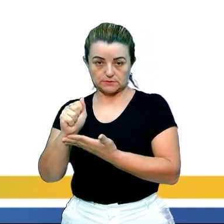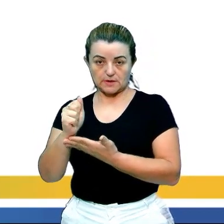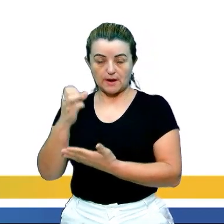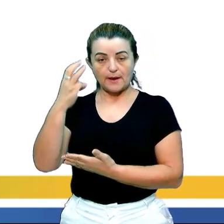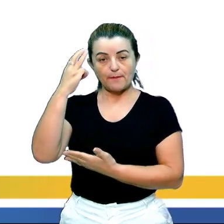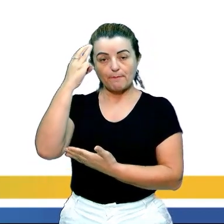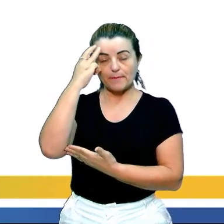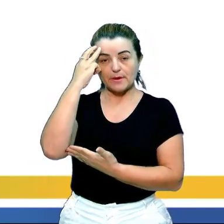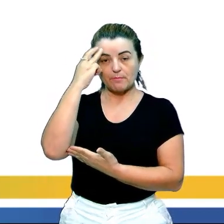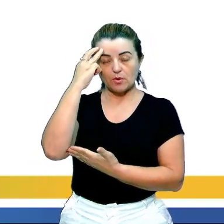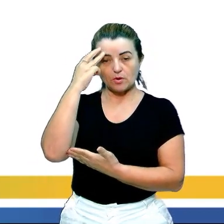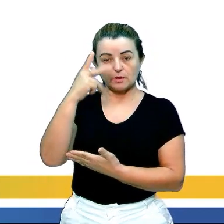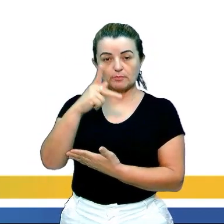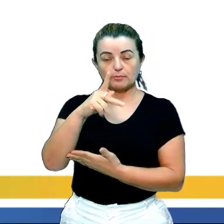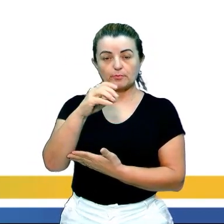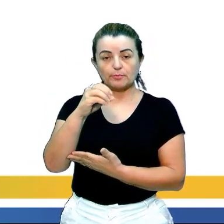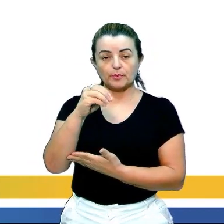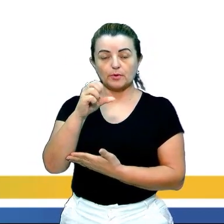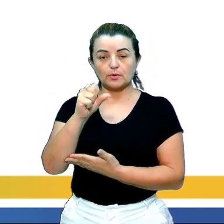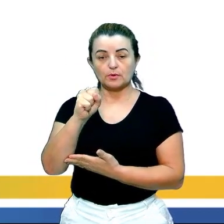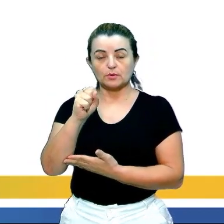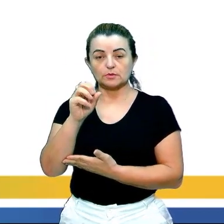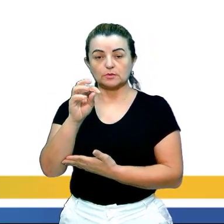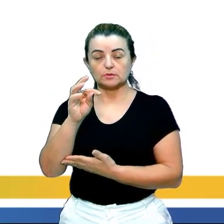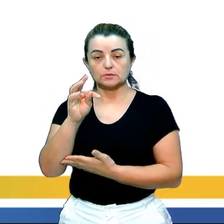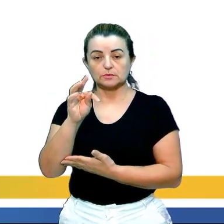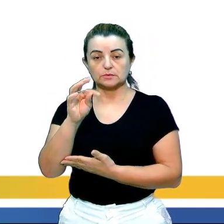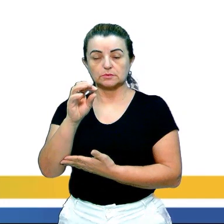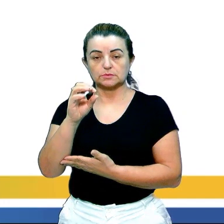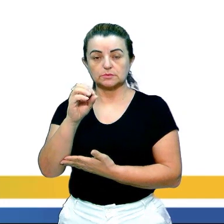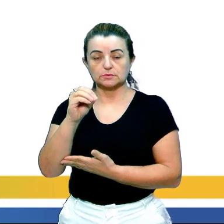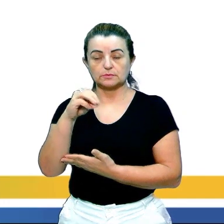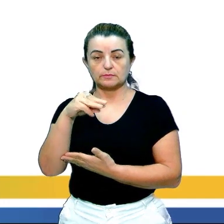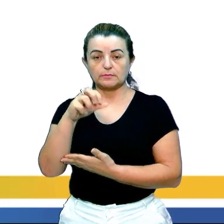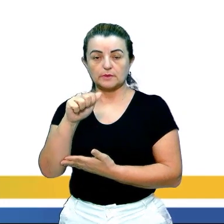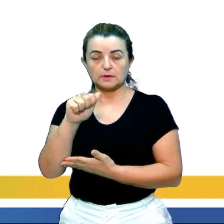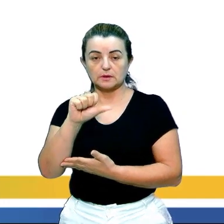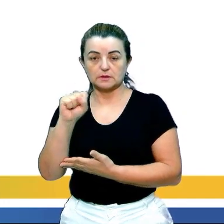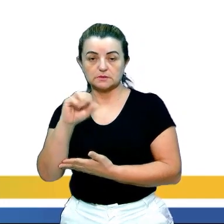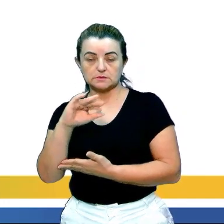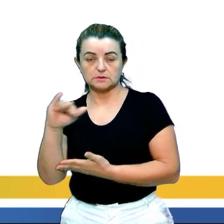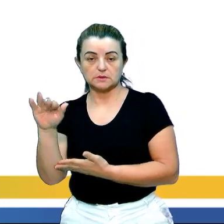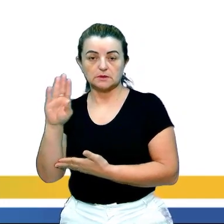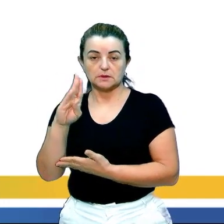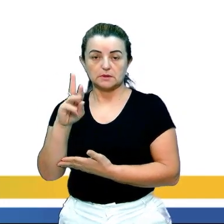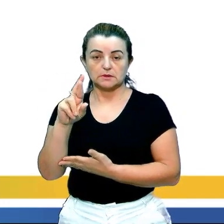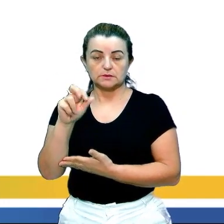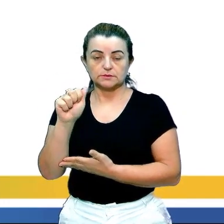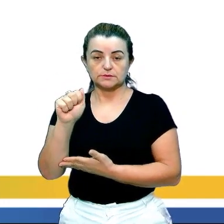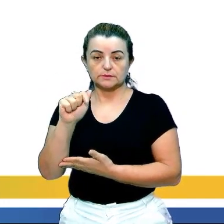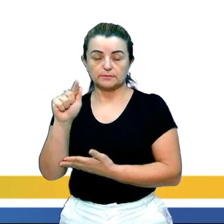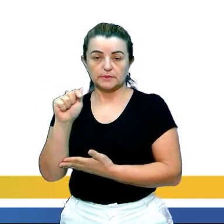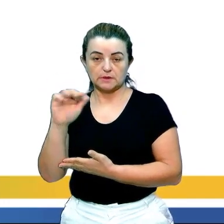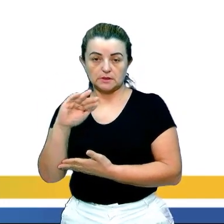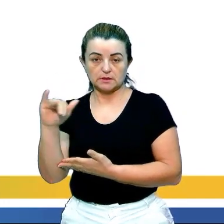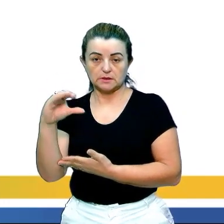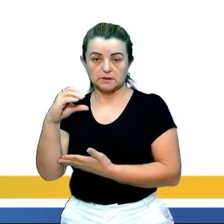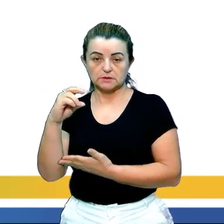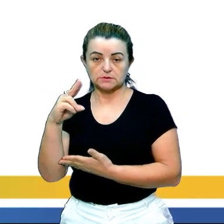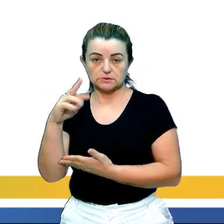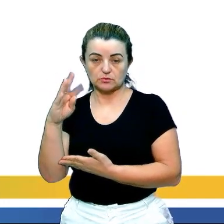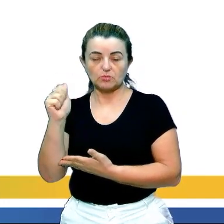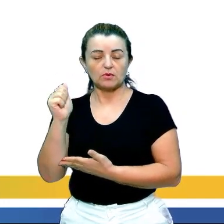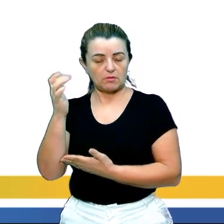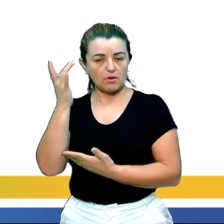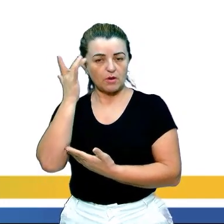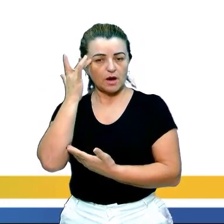Póstumas de Braz Kupin. Acredito que a maioria de vocês já conheçam essa obra. É um clássico da literatura